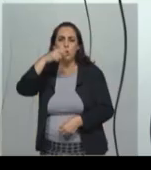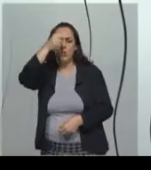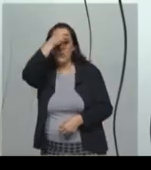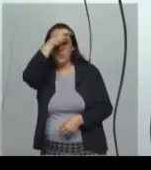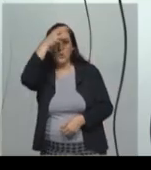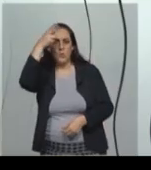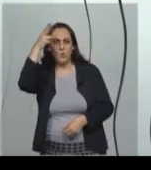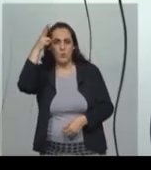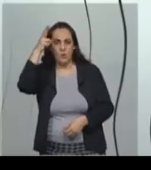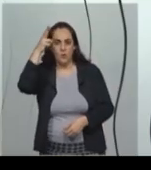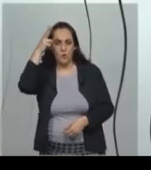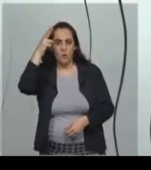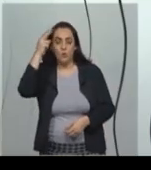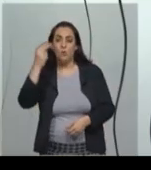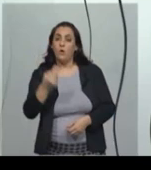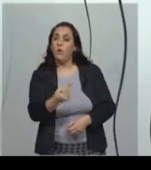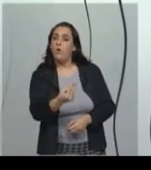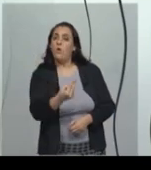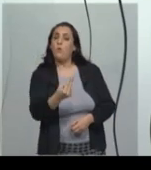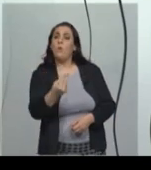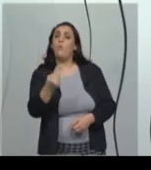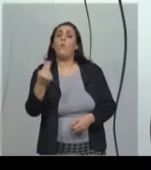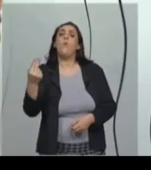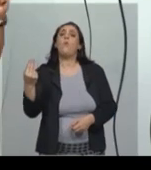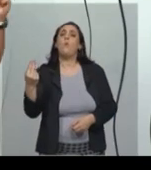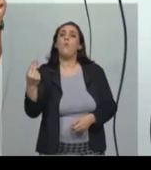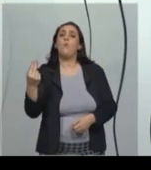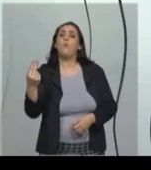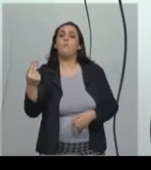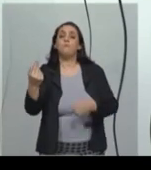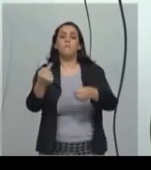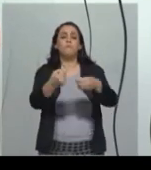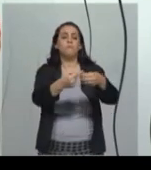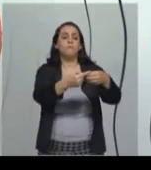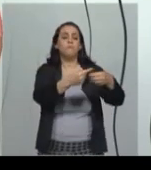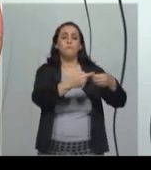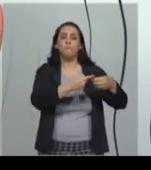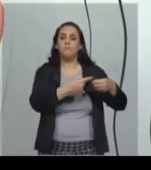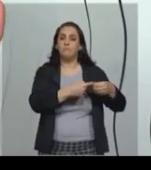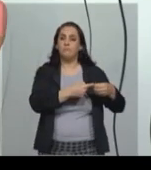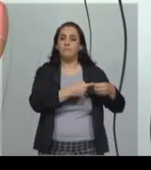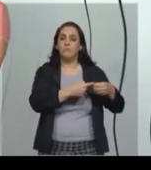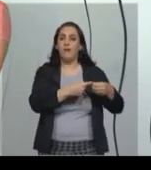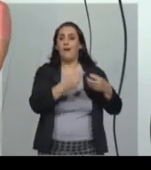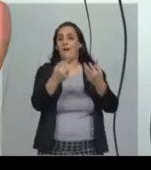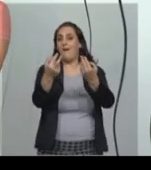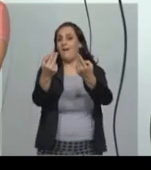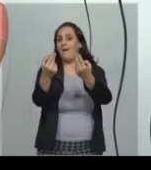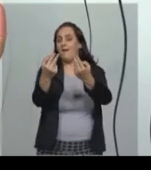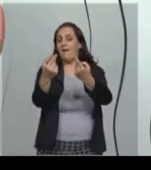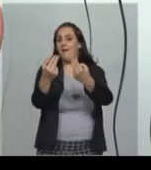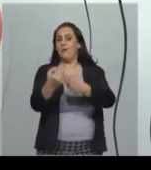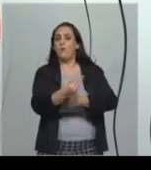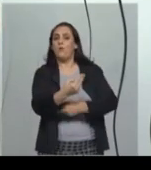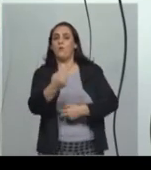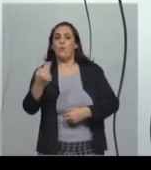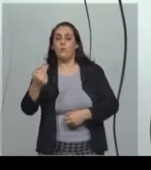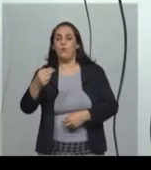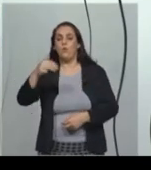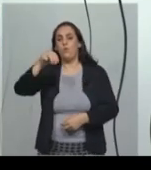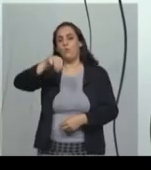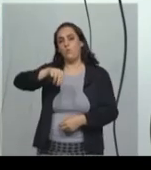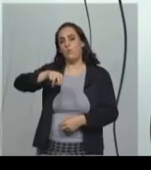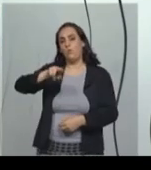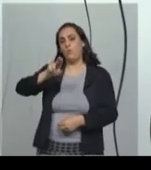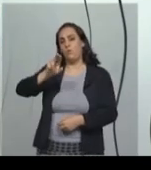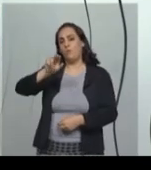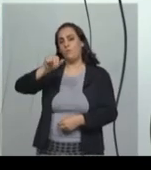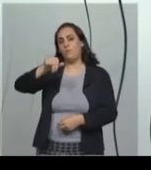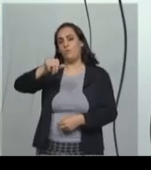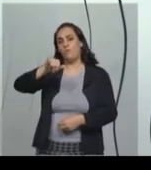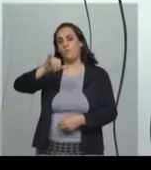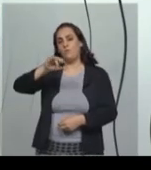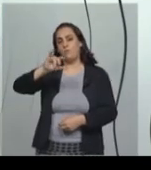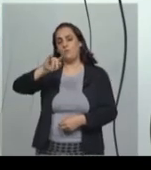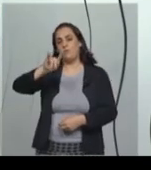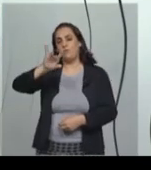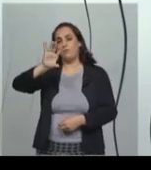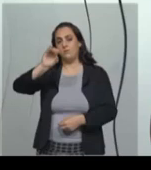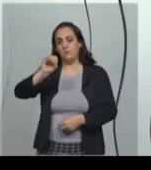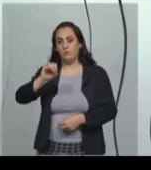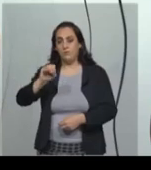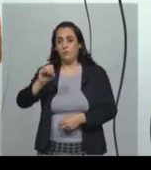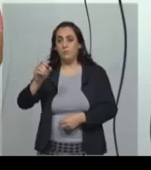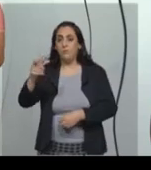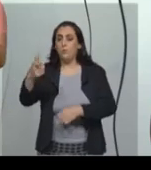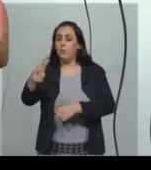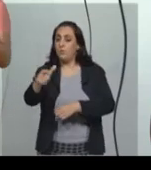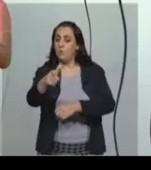o nome dessa cidade vai dar nome ao município. Mas outras zonas urbanas dentro desse